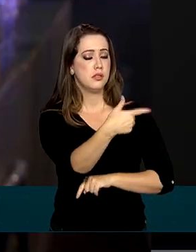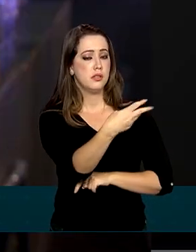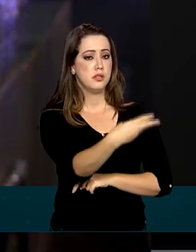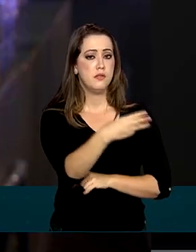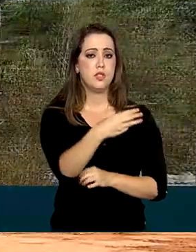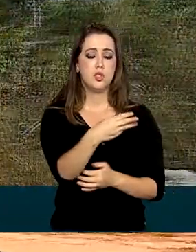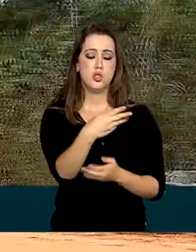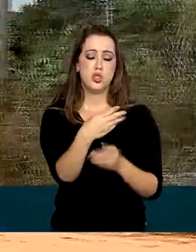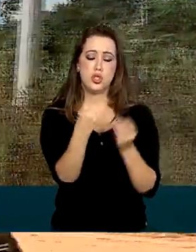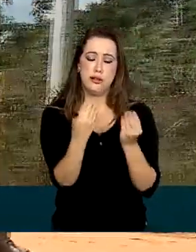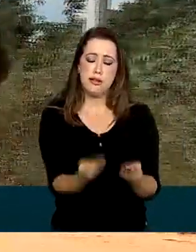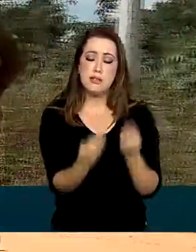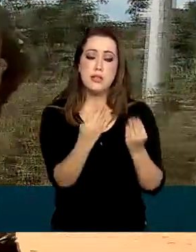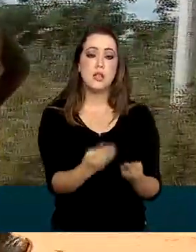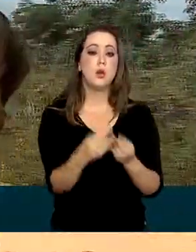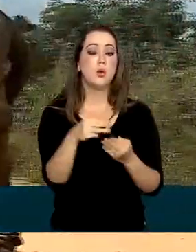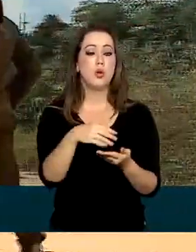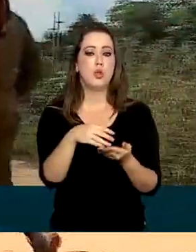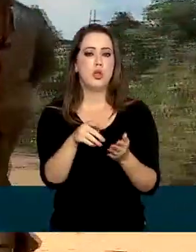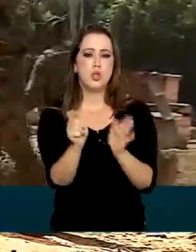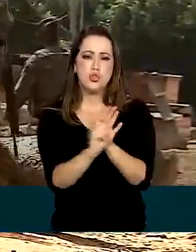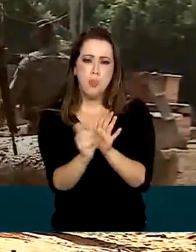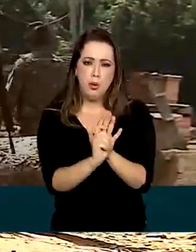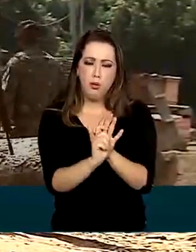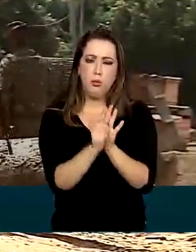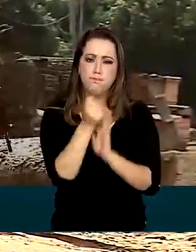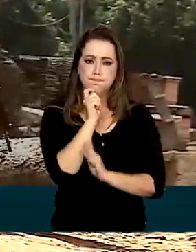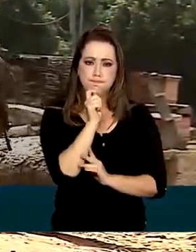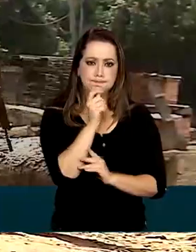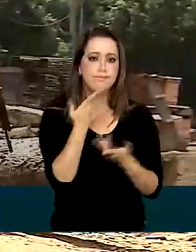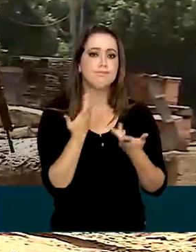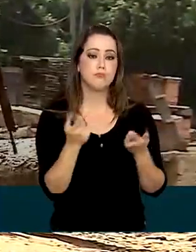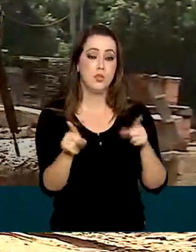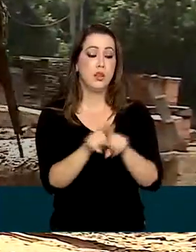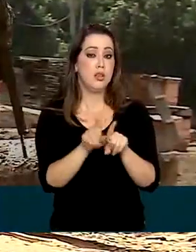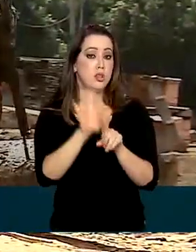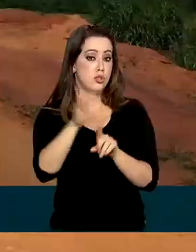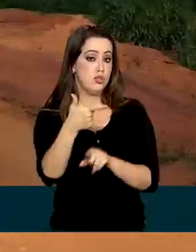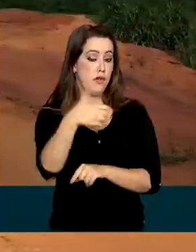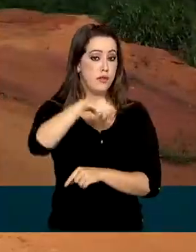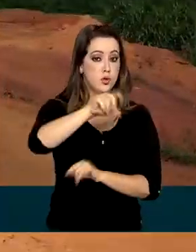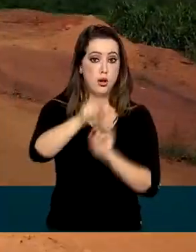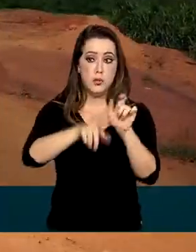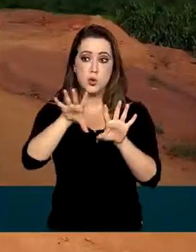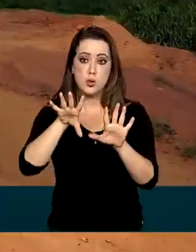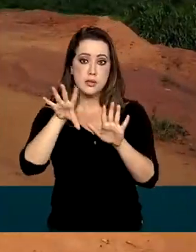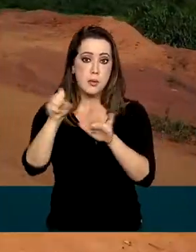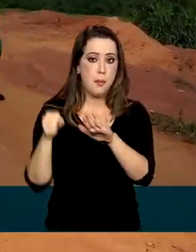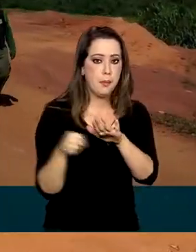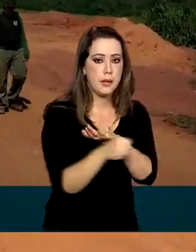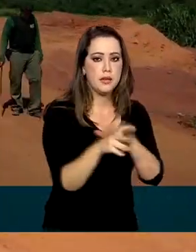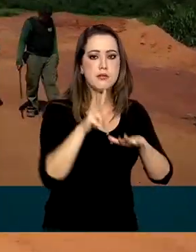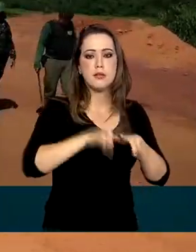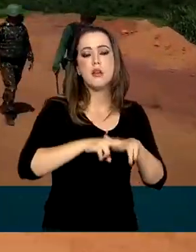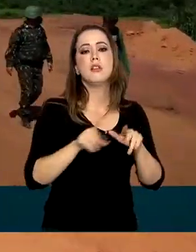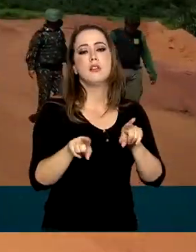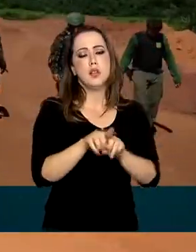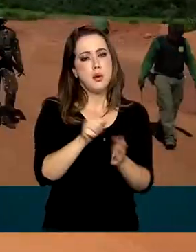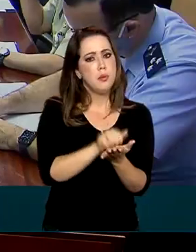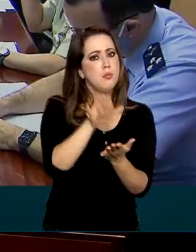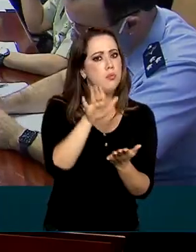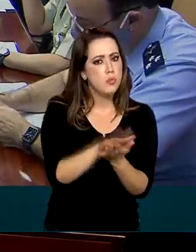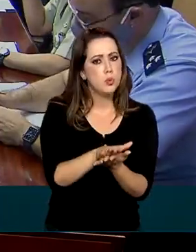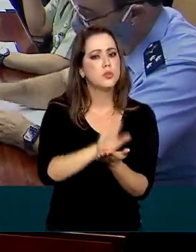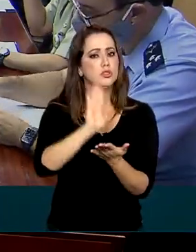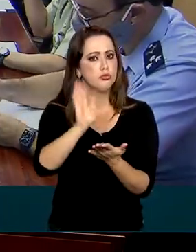maconha. 29 pessoas foram presas e 102 multas foram aplicadas, totalizando mais de 16 milhões de reais.